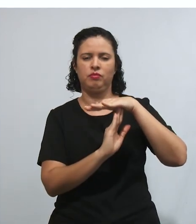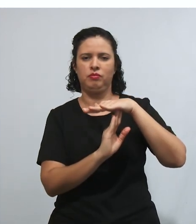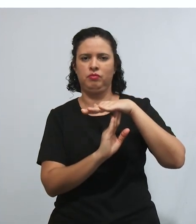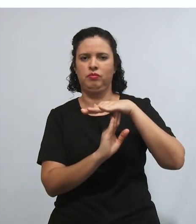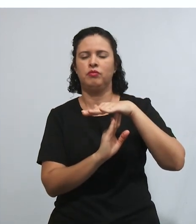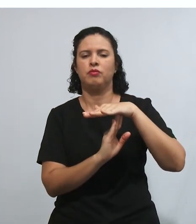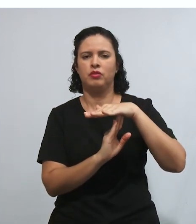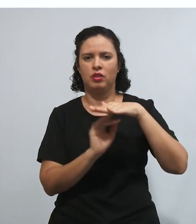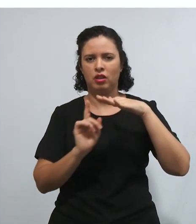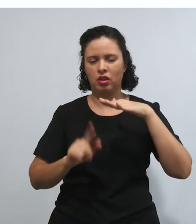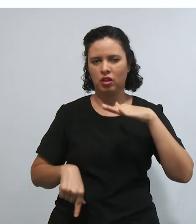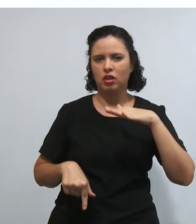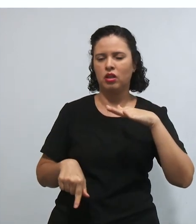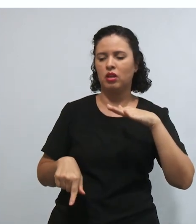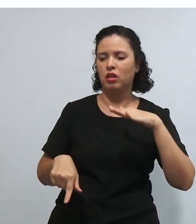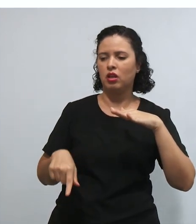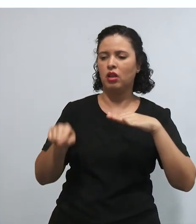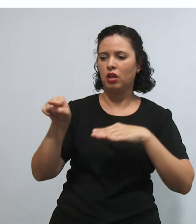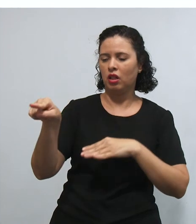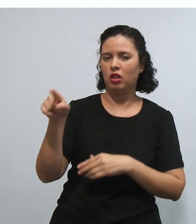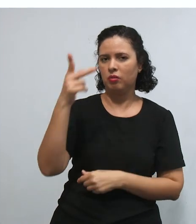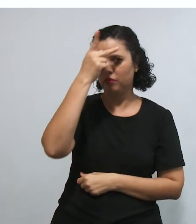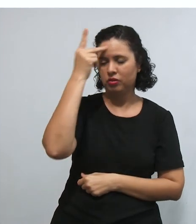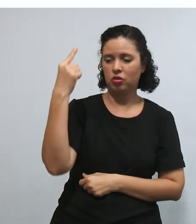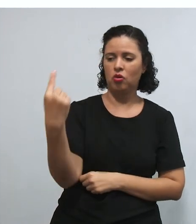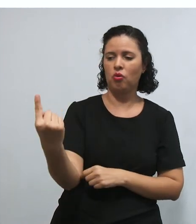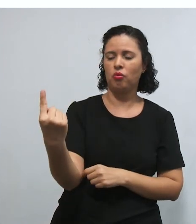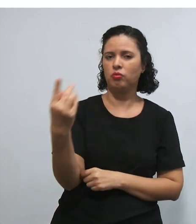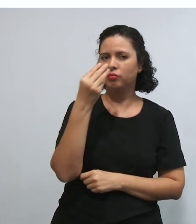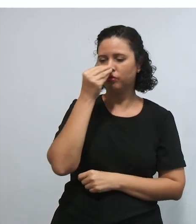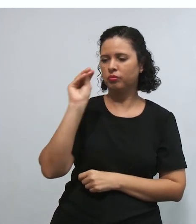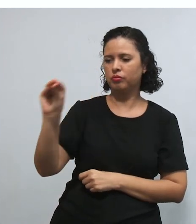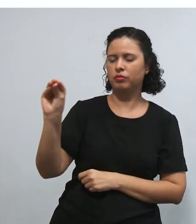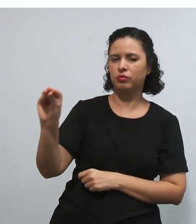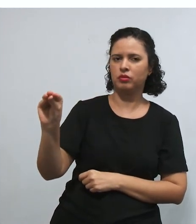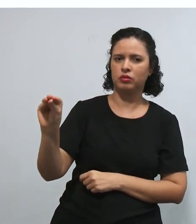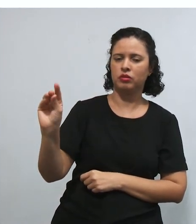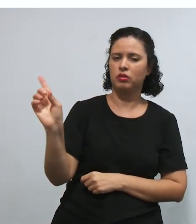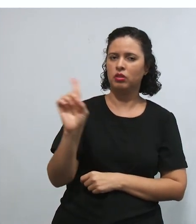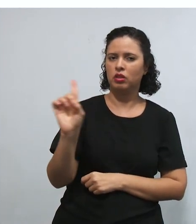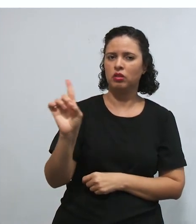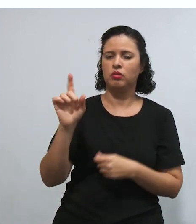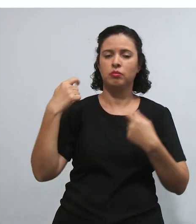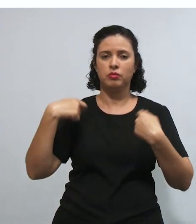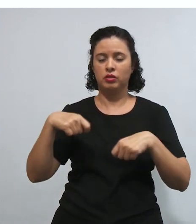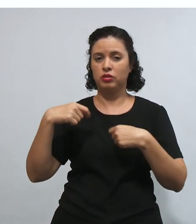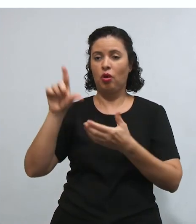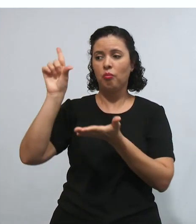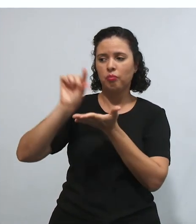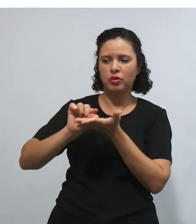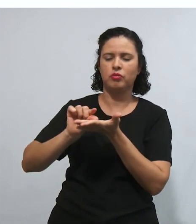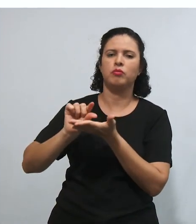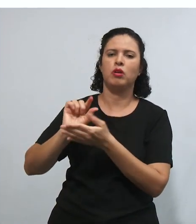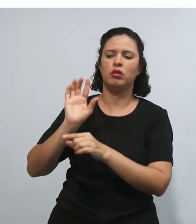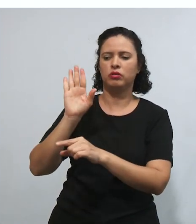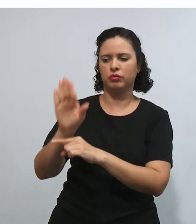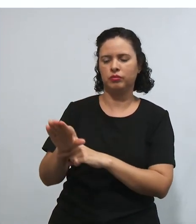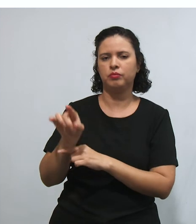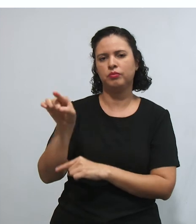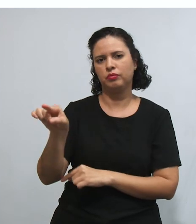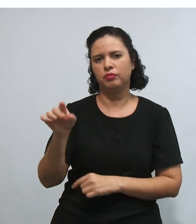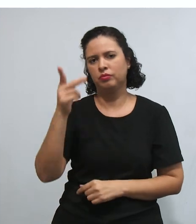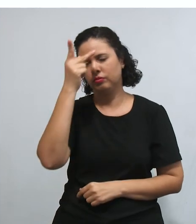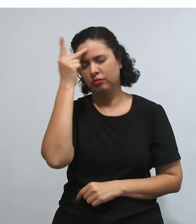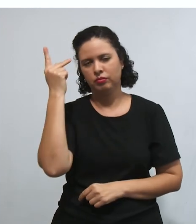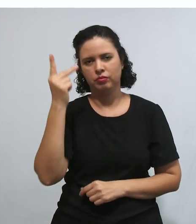financeiras e orçamentárias para descumprir o mínimo existencial, tá? Dos direitos fundamentais. Então,